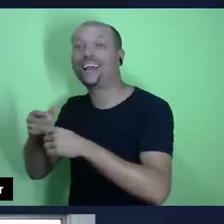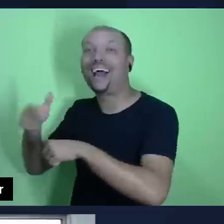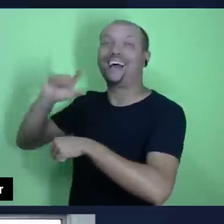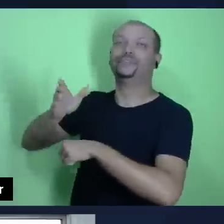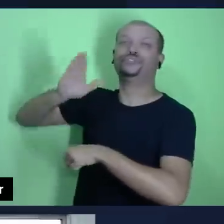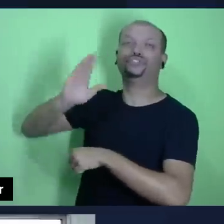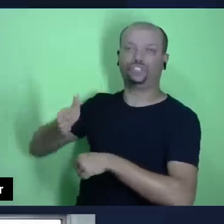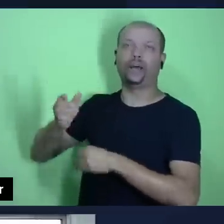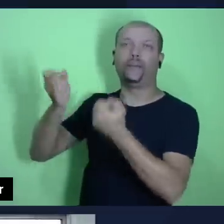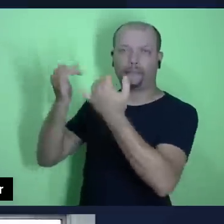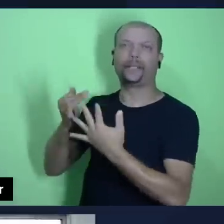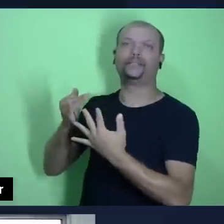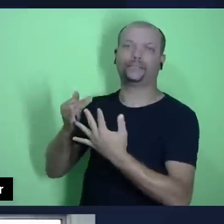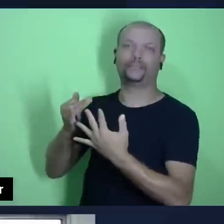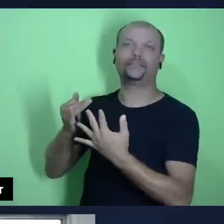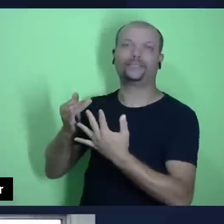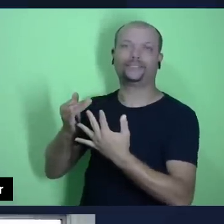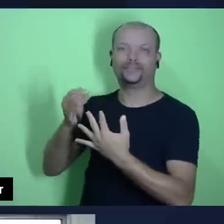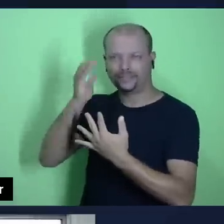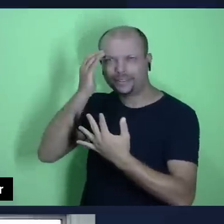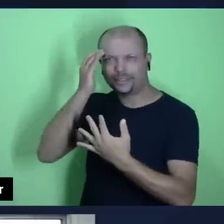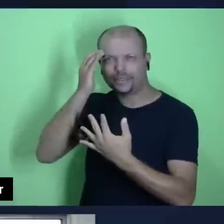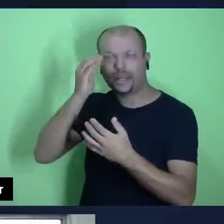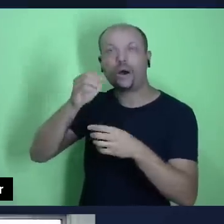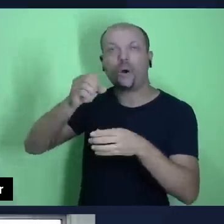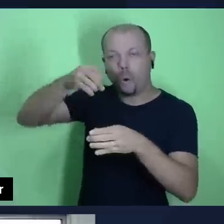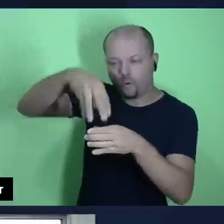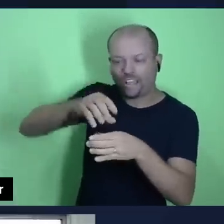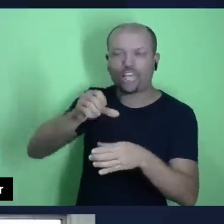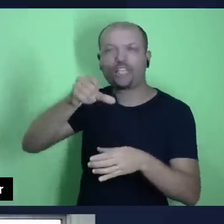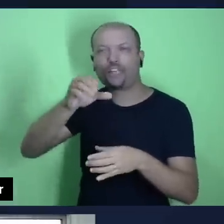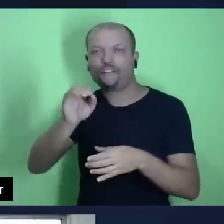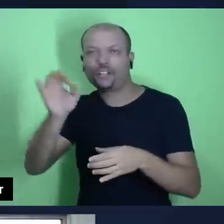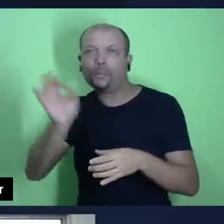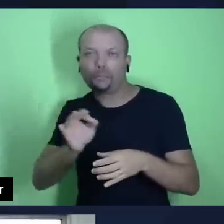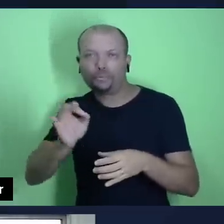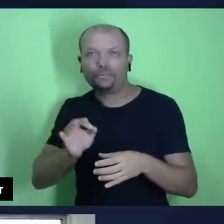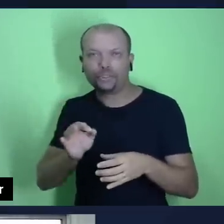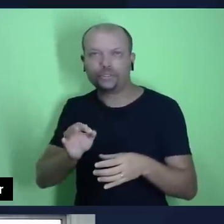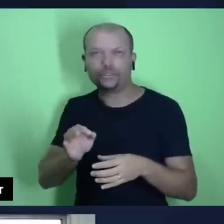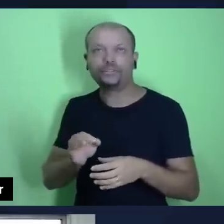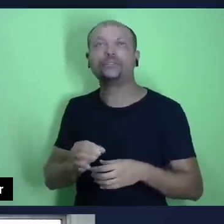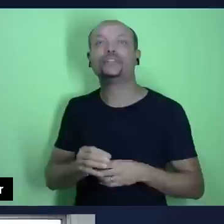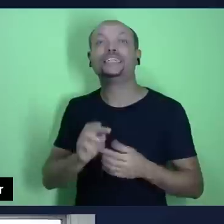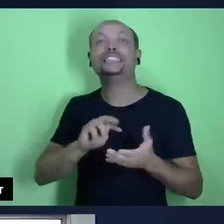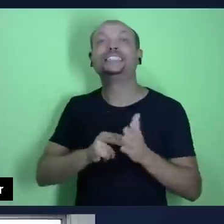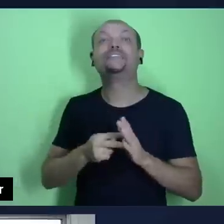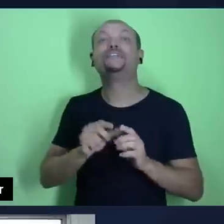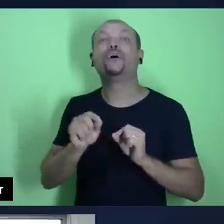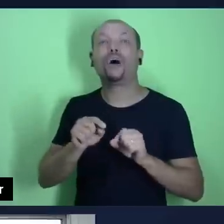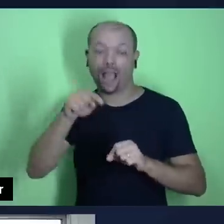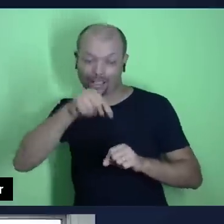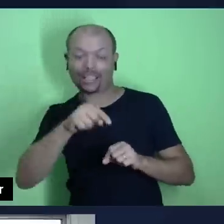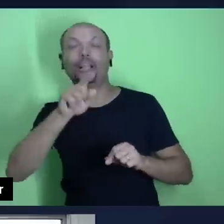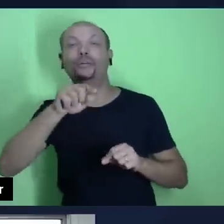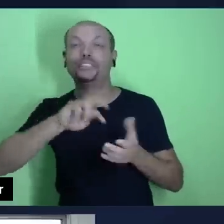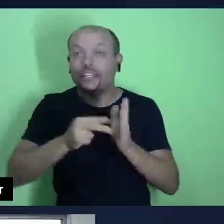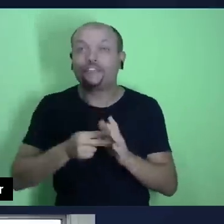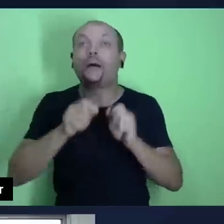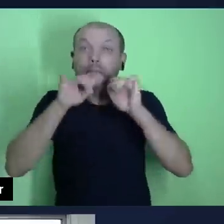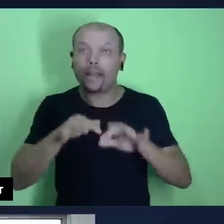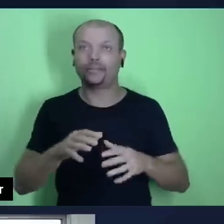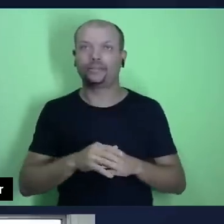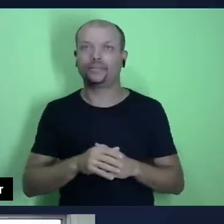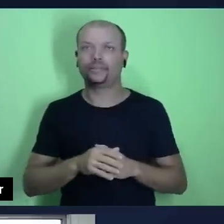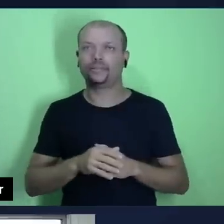porque aquelas ofertas, aquele valor de noventa por cento que está nas minhas mãos, aquilo ali é bênção, aquilo é o resultado